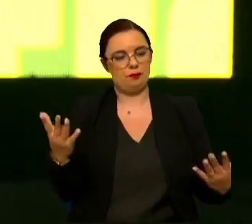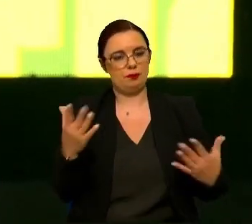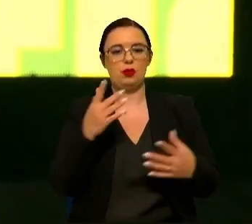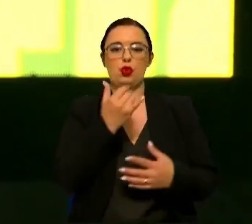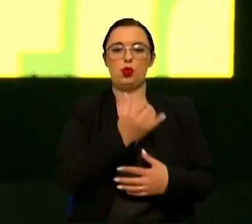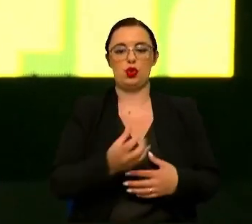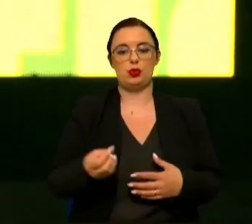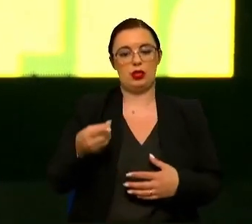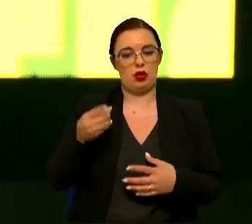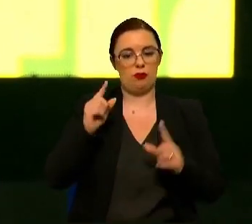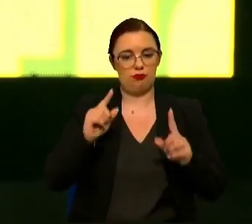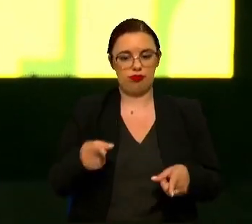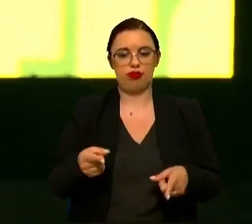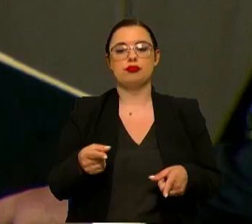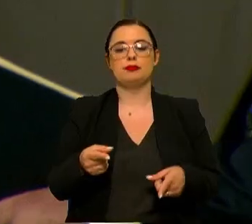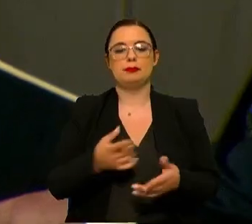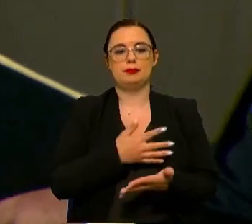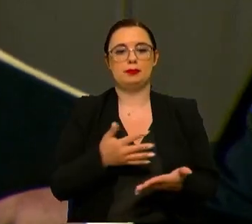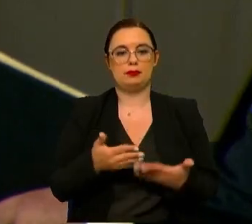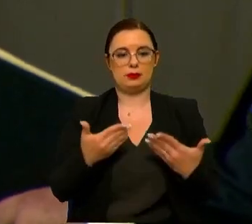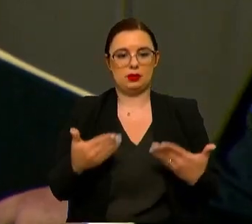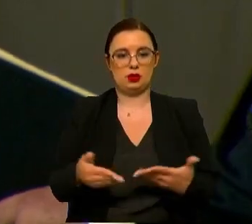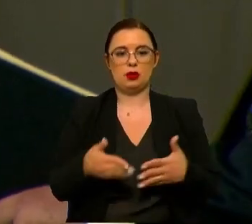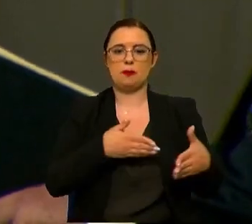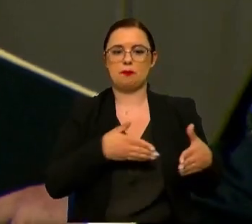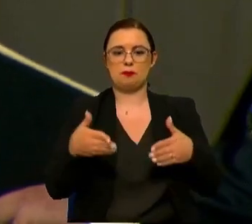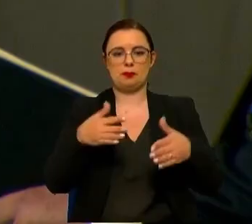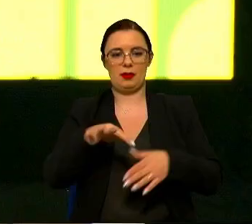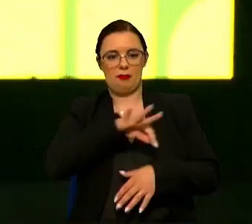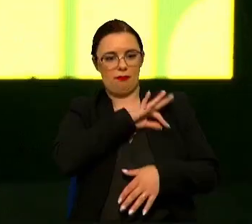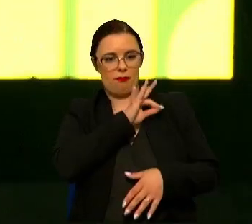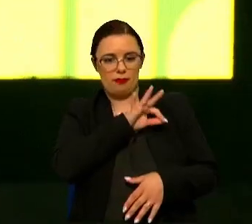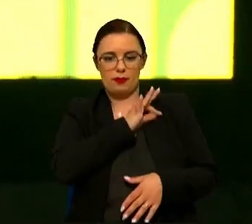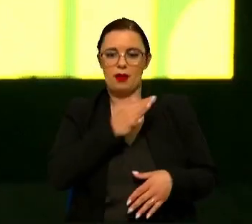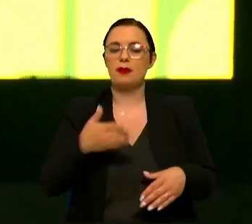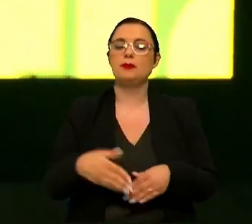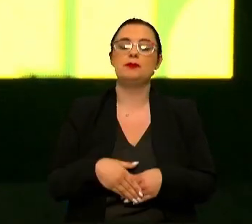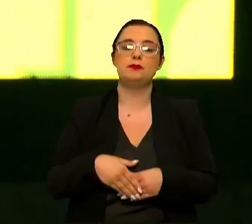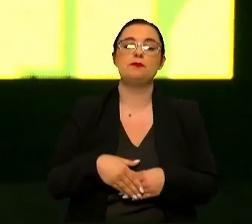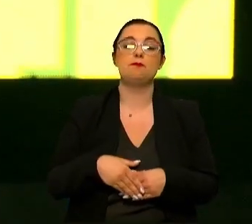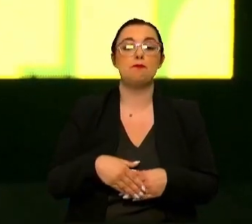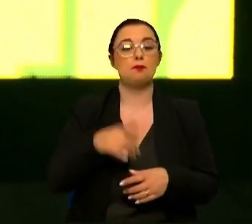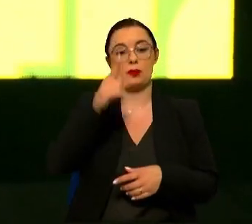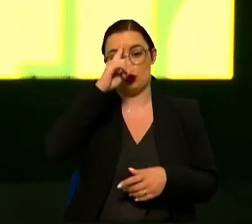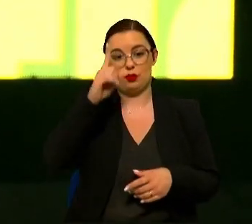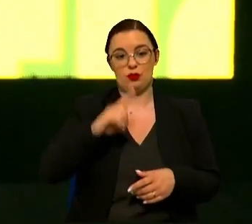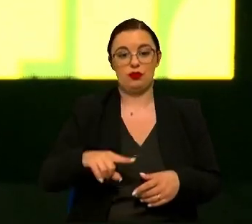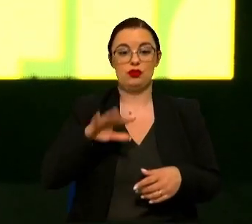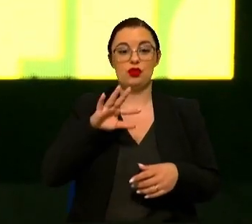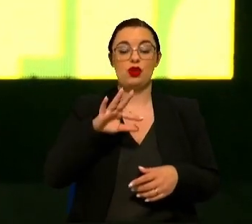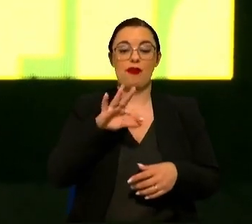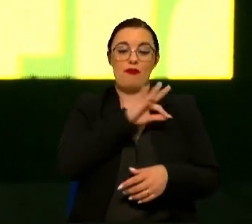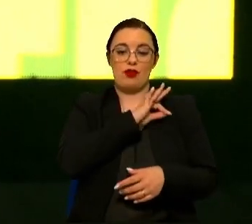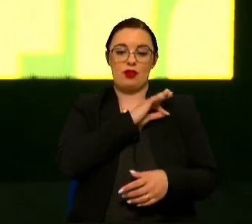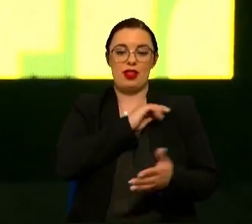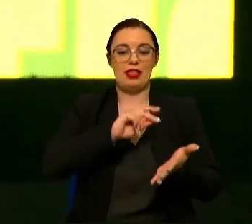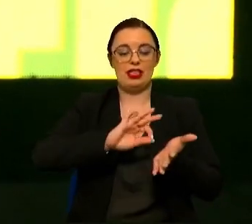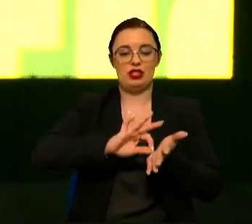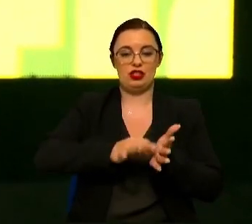2009. Tem também uma carreira académica. É professor na FEUP desde 2002.